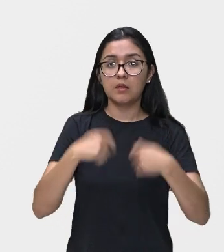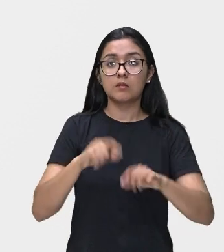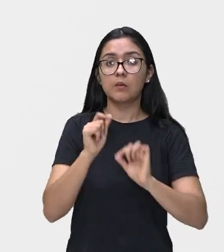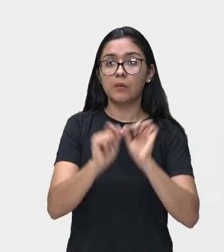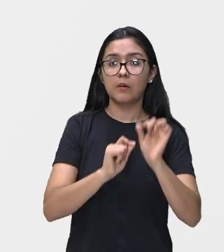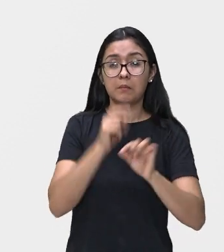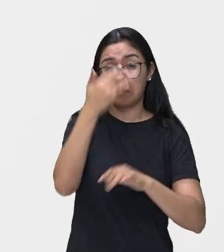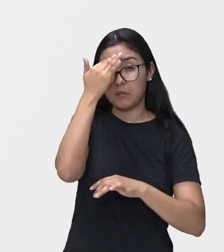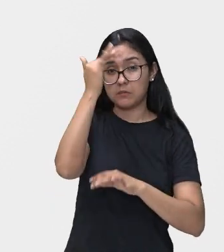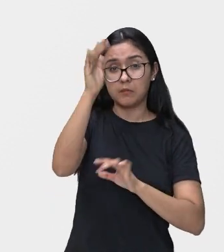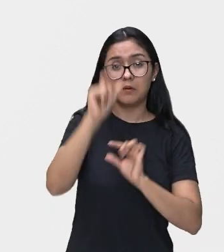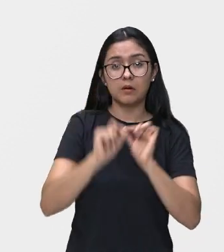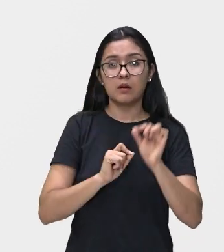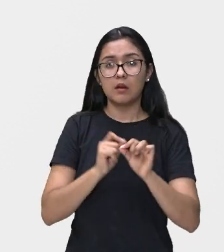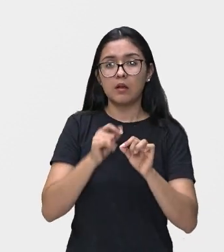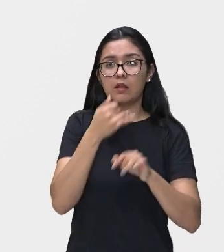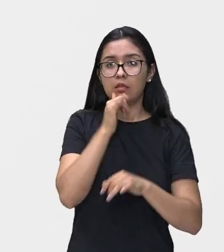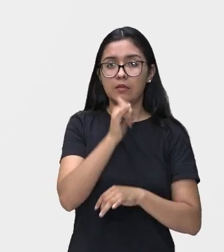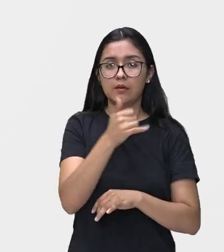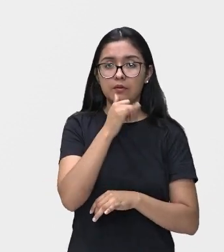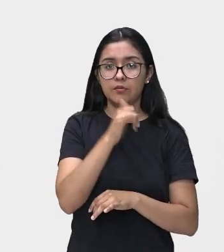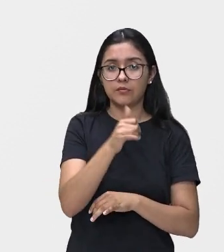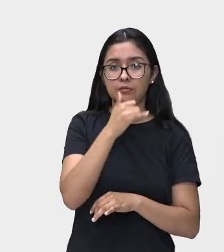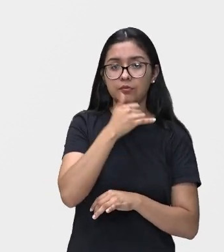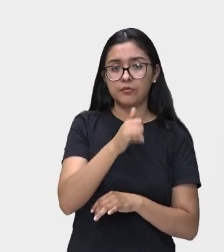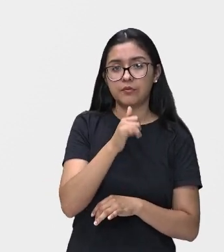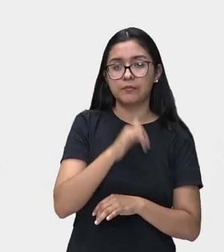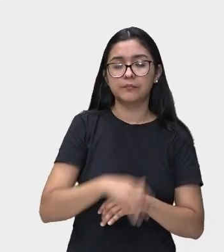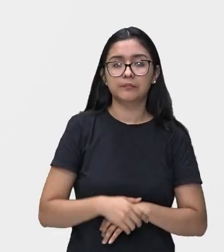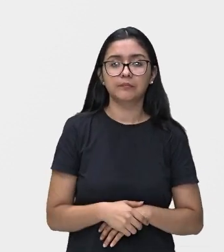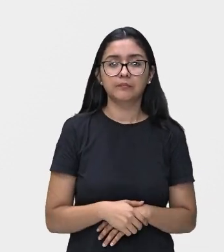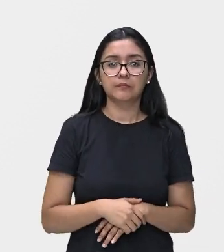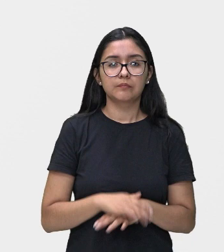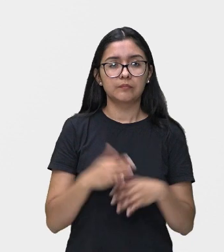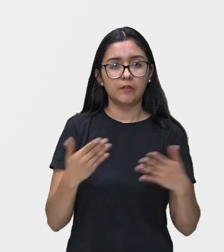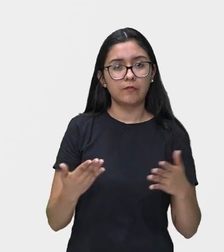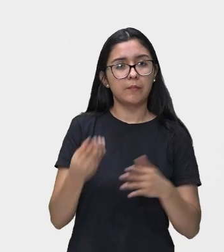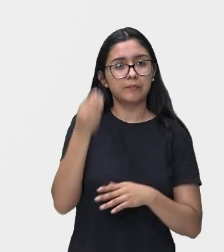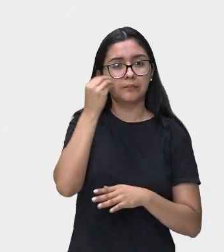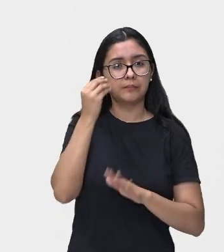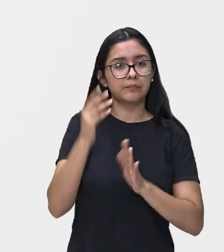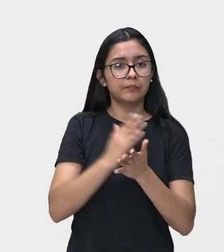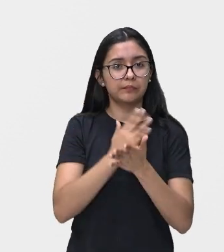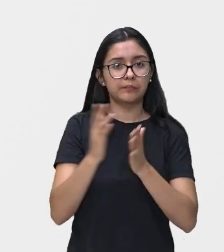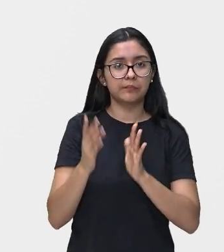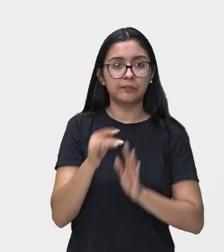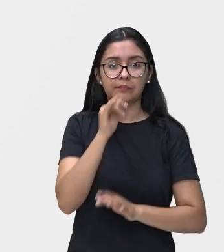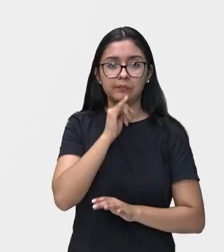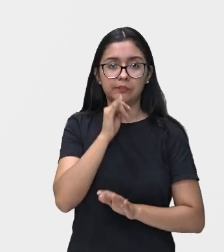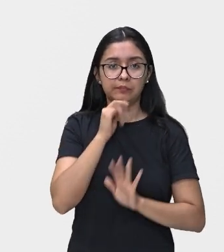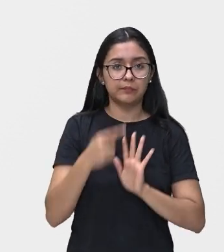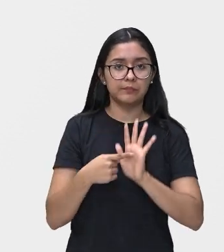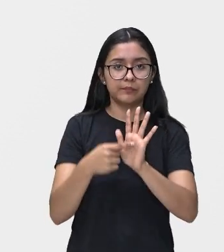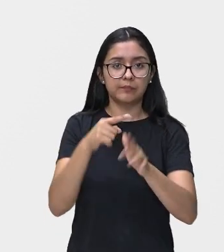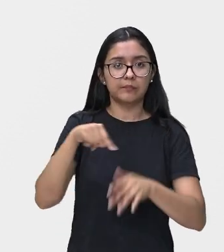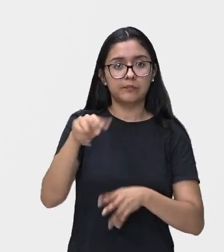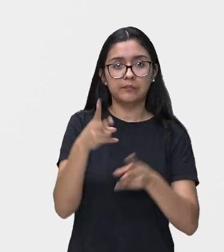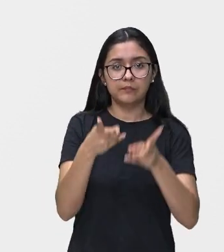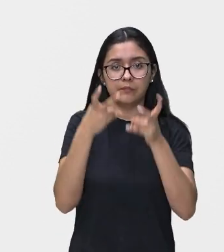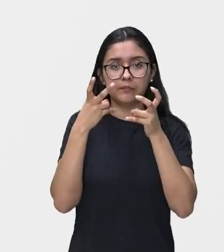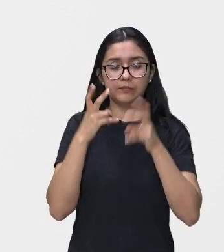da energia elétrica. Então, vamos dar alguns exemplos de instrumentos